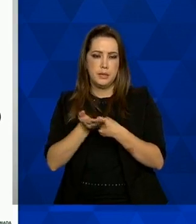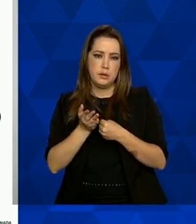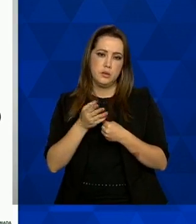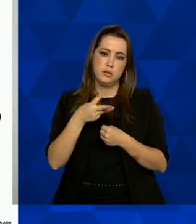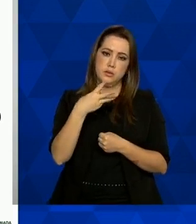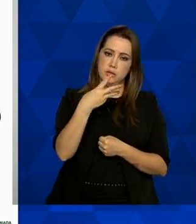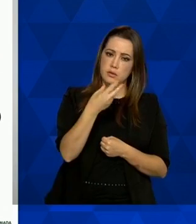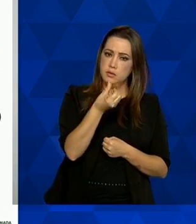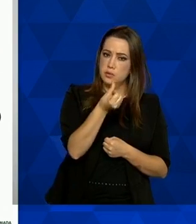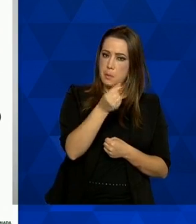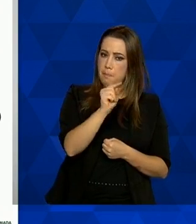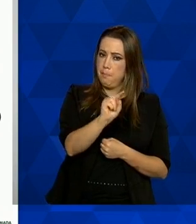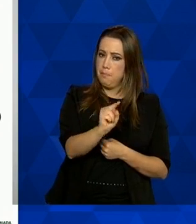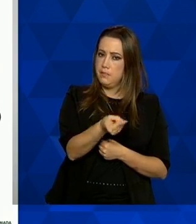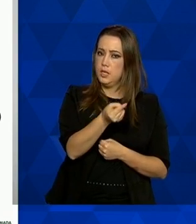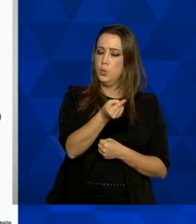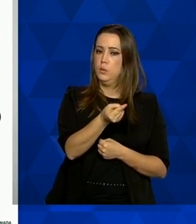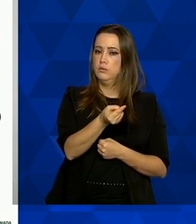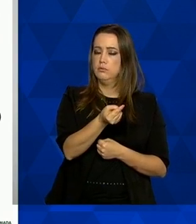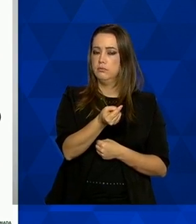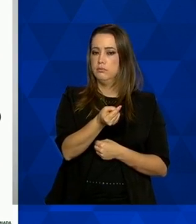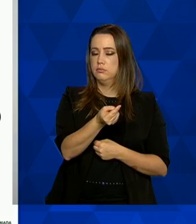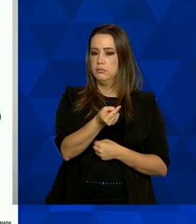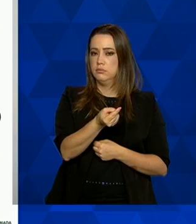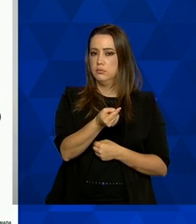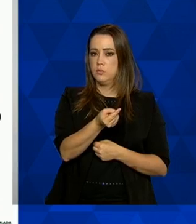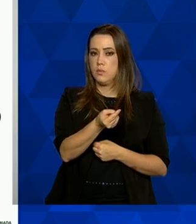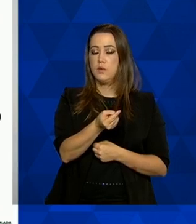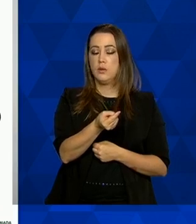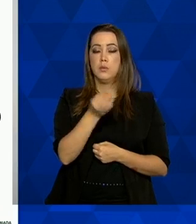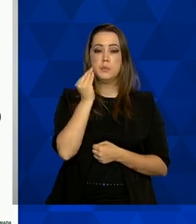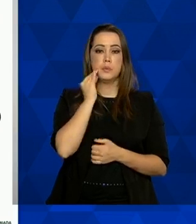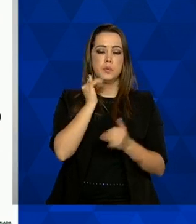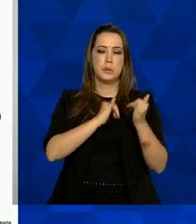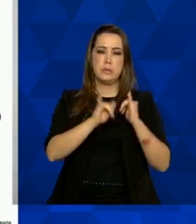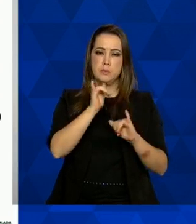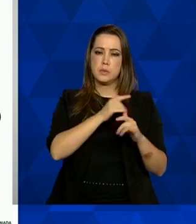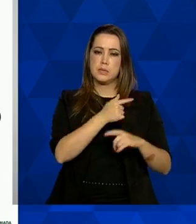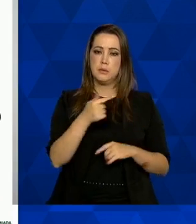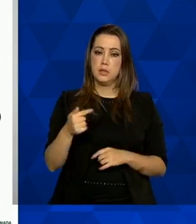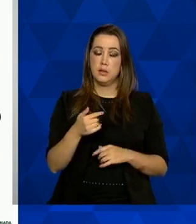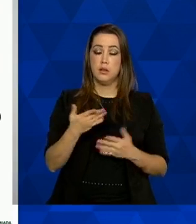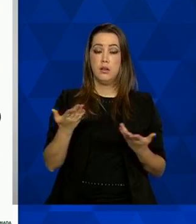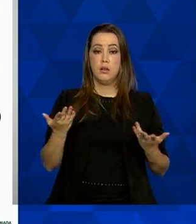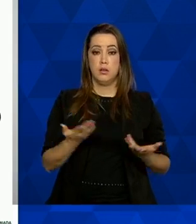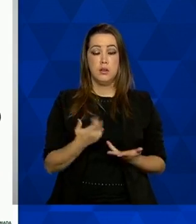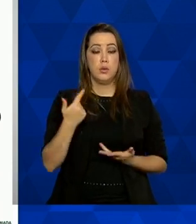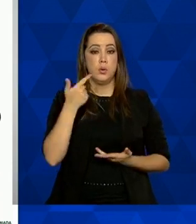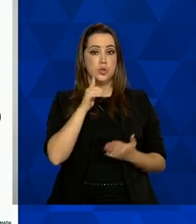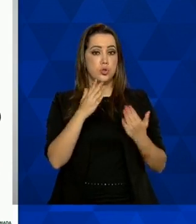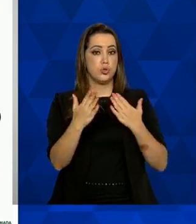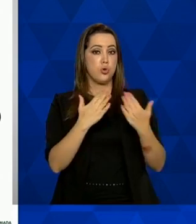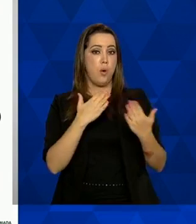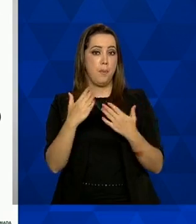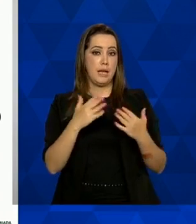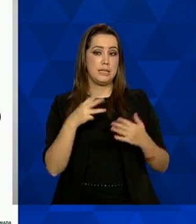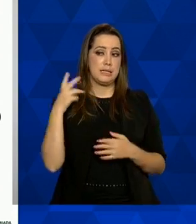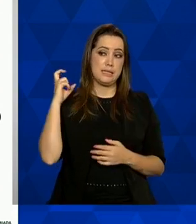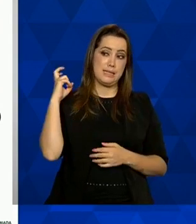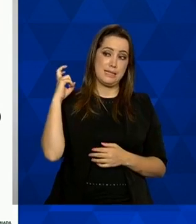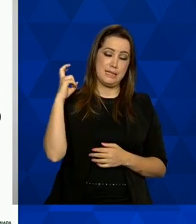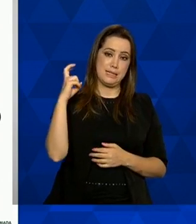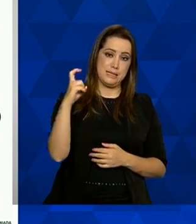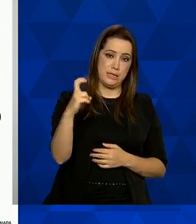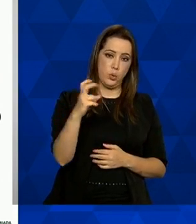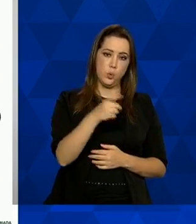de 36 mil exames realizados por semana quando a gente compara as últimas cinco